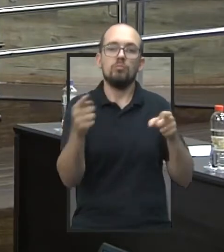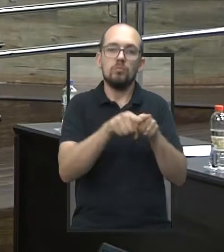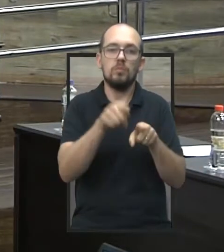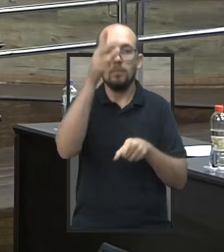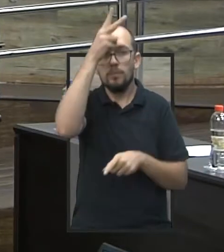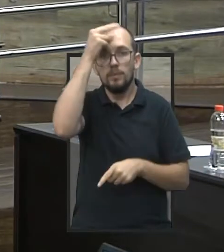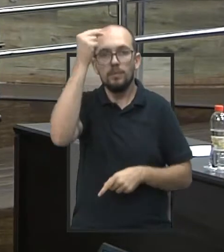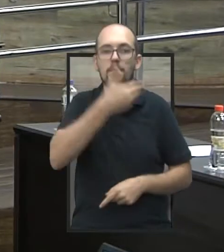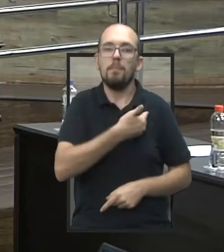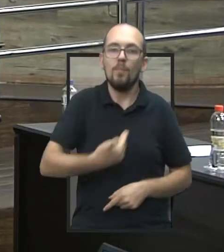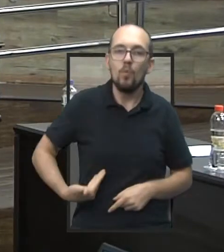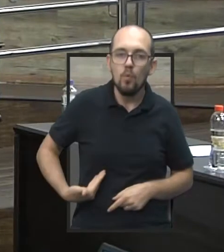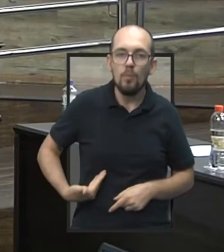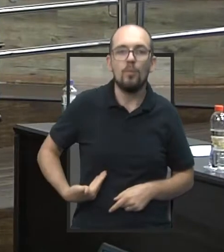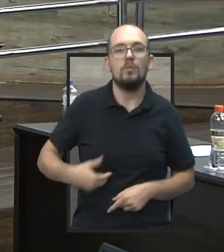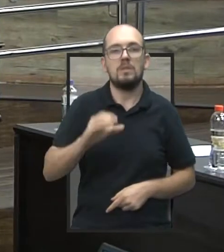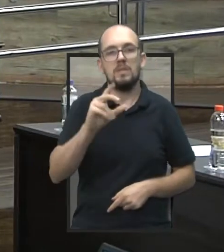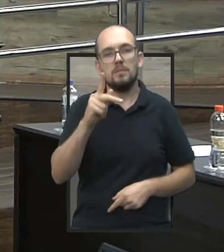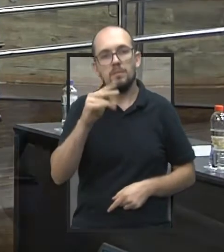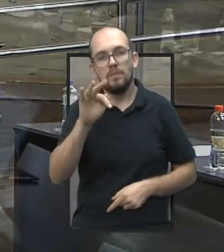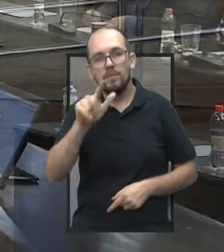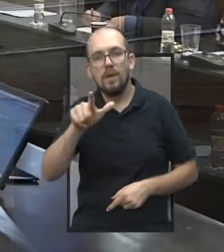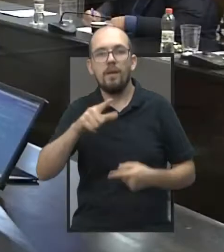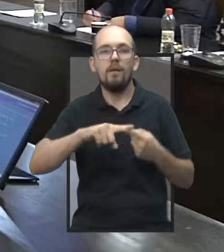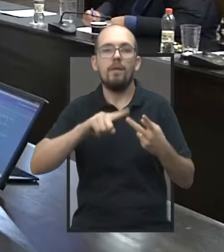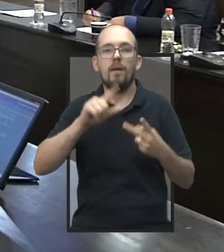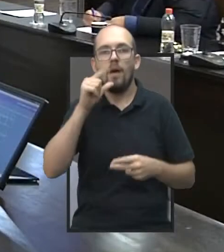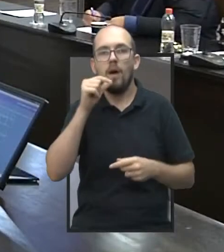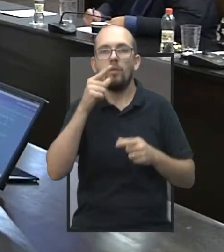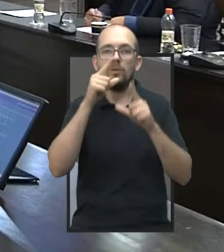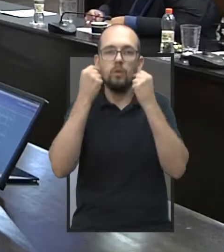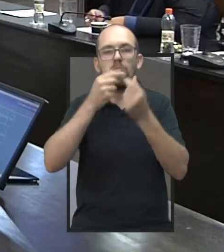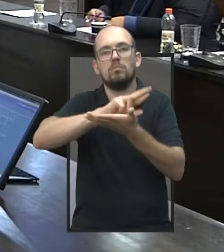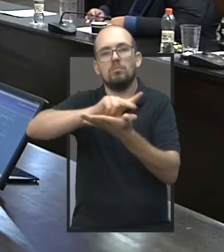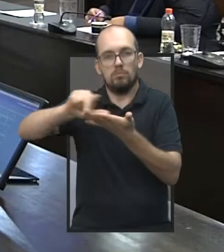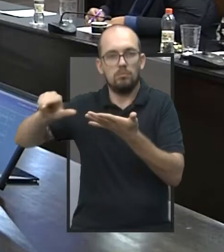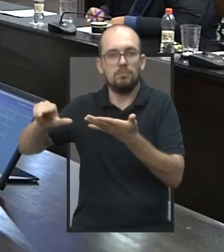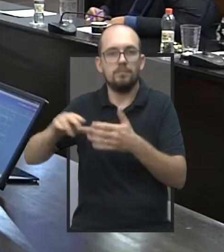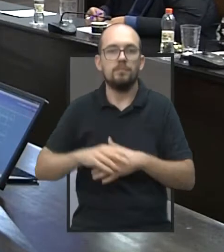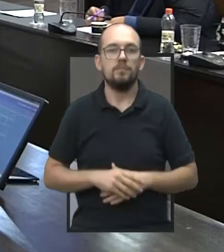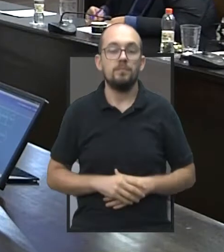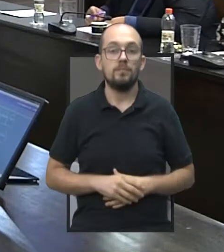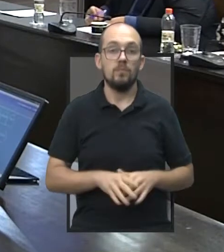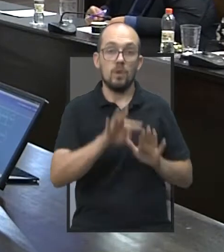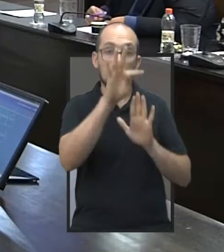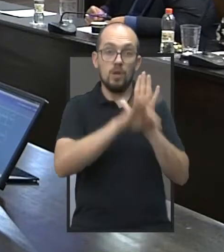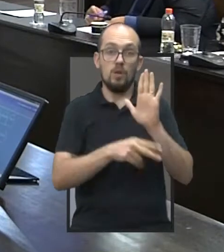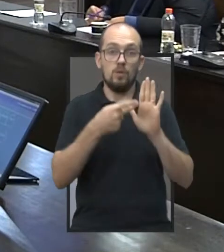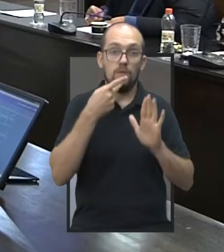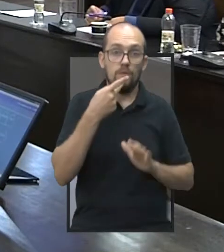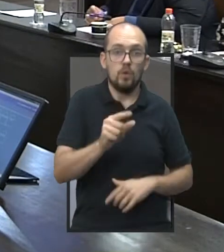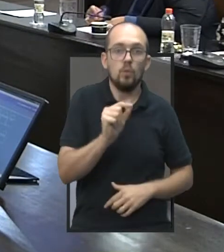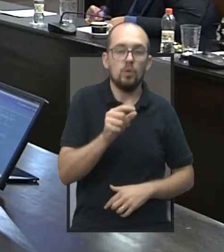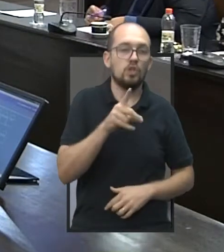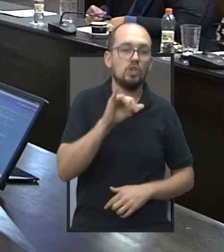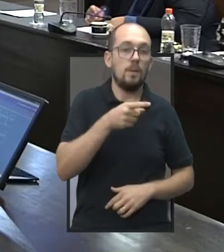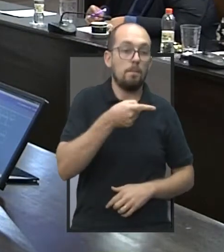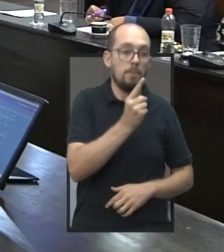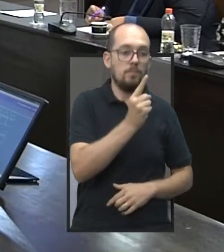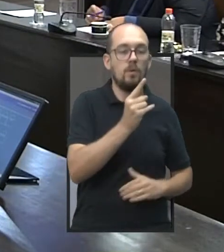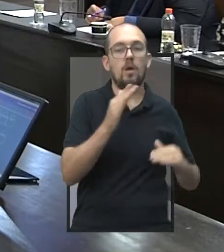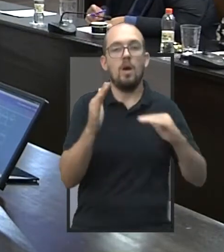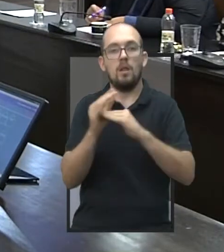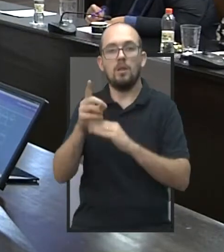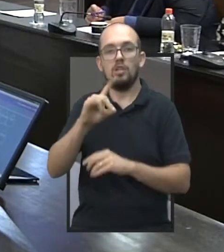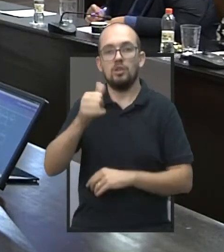concessionárias de serviço público do município. De acordo com o texto, do dia 1º ao dia 10 de